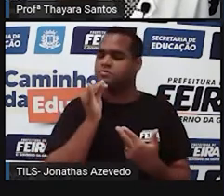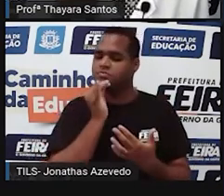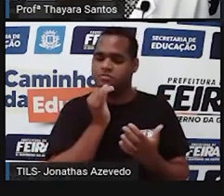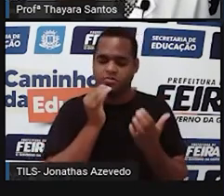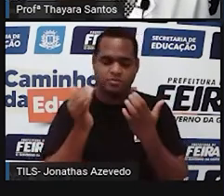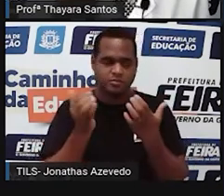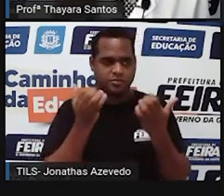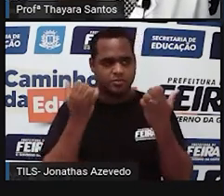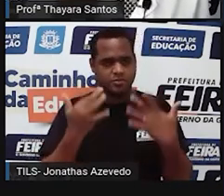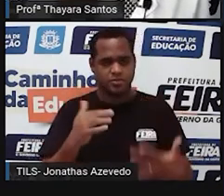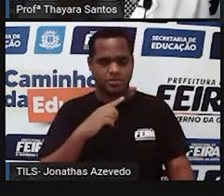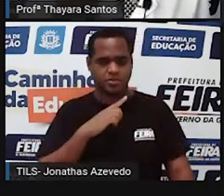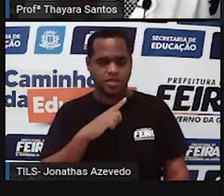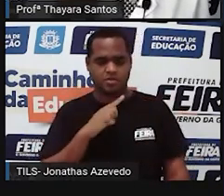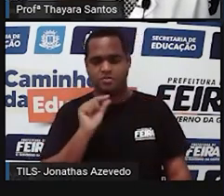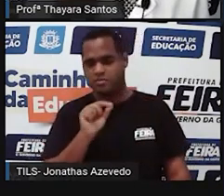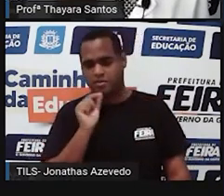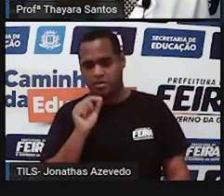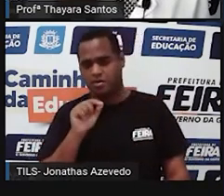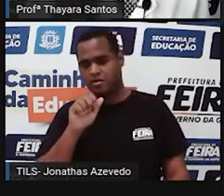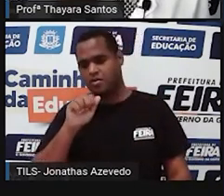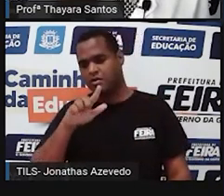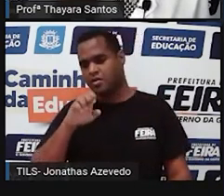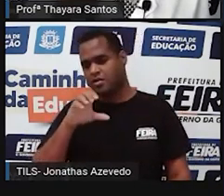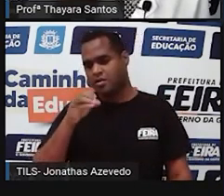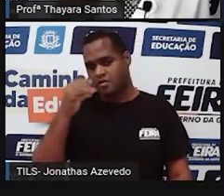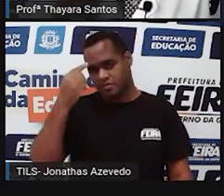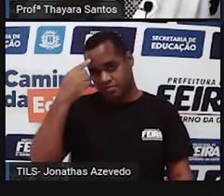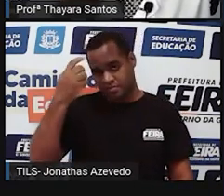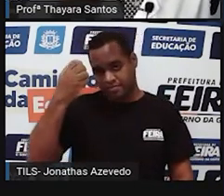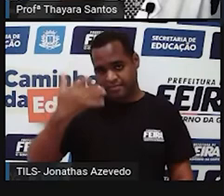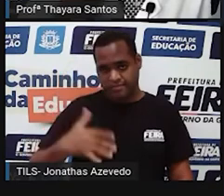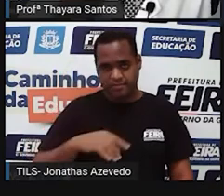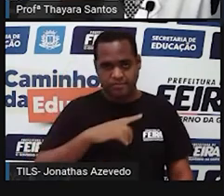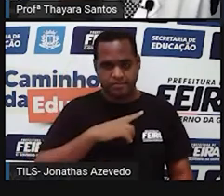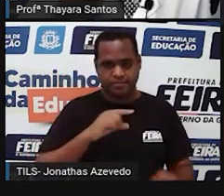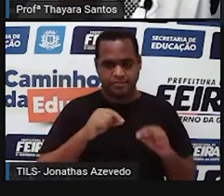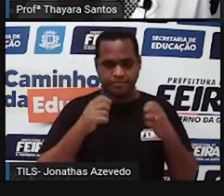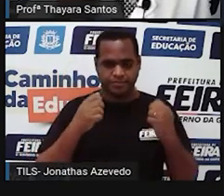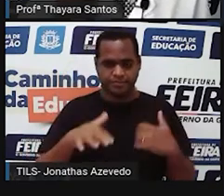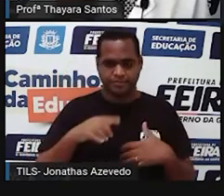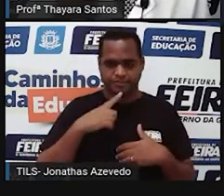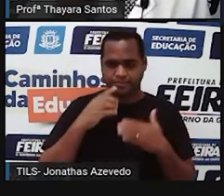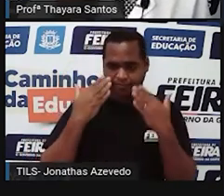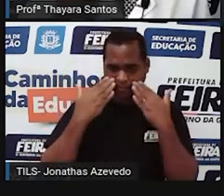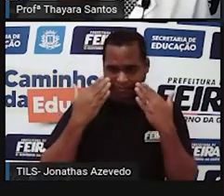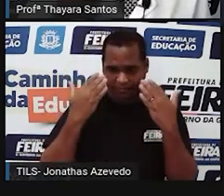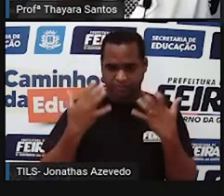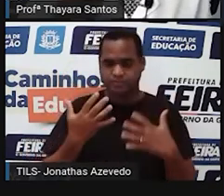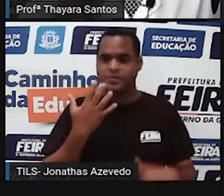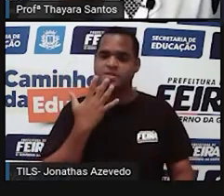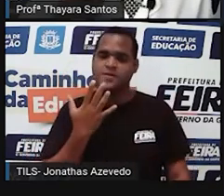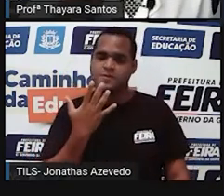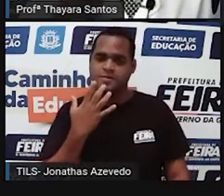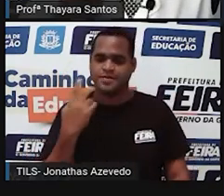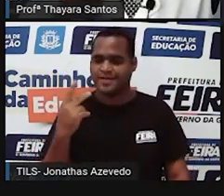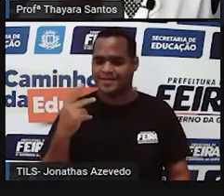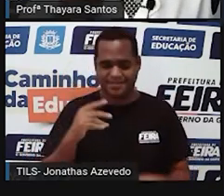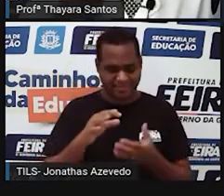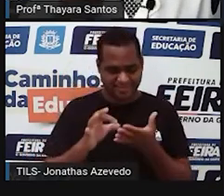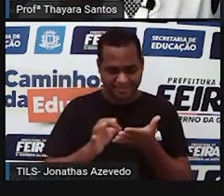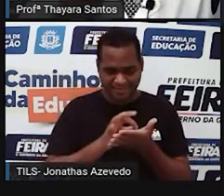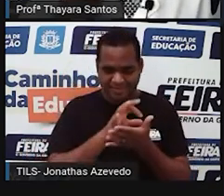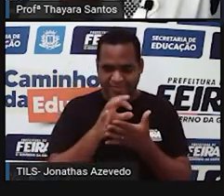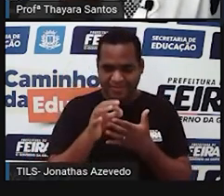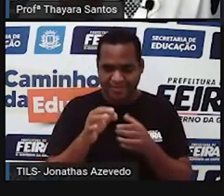aqui, ó, alelo para semente. Então, essa característica que está sendo determinada é a cor da semente. E nessa